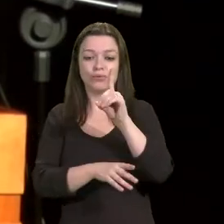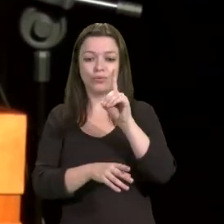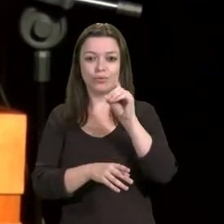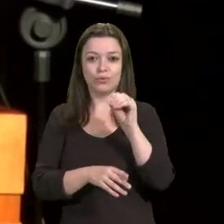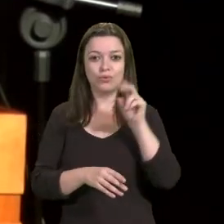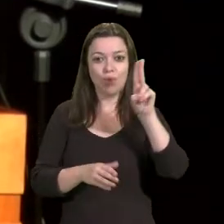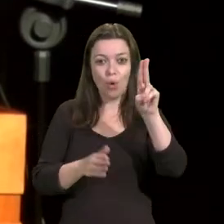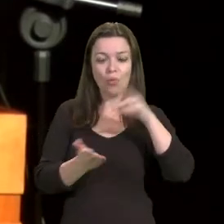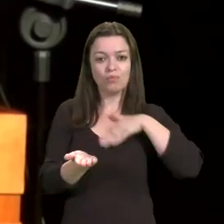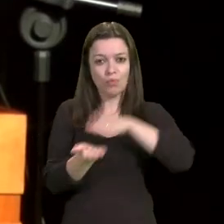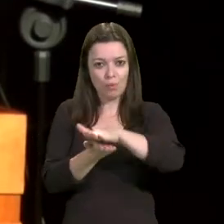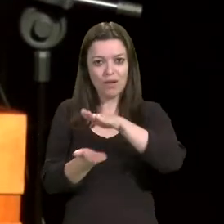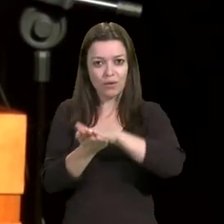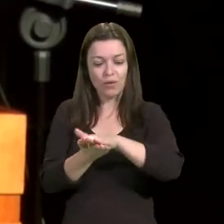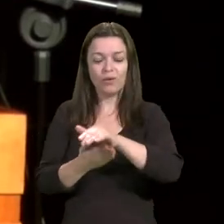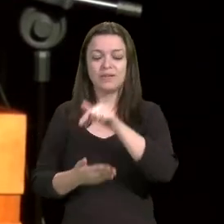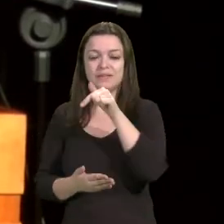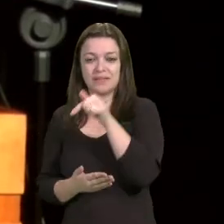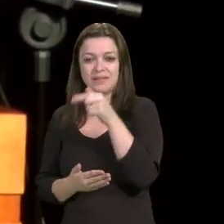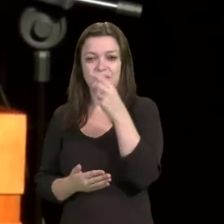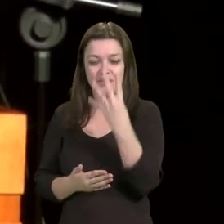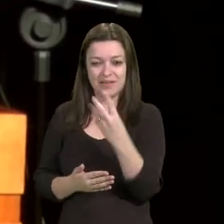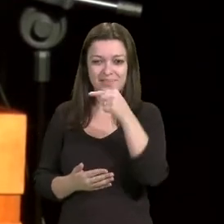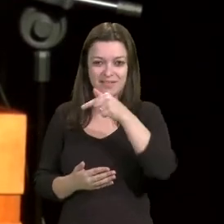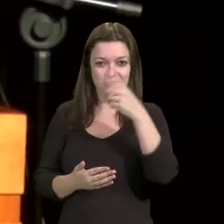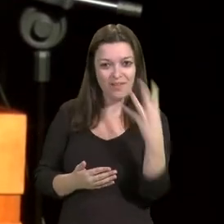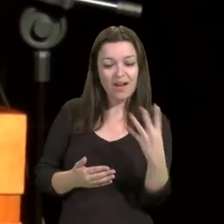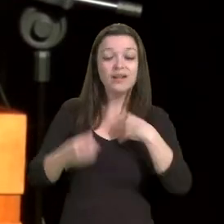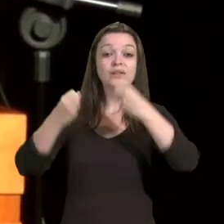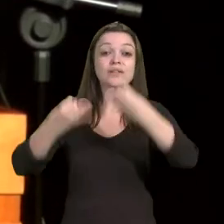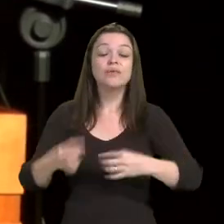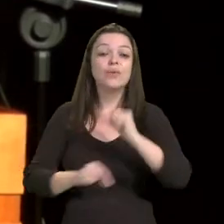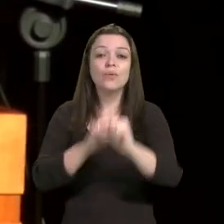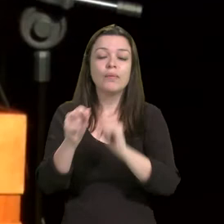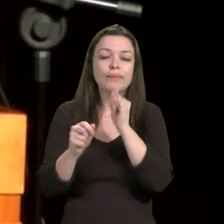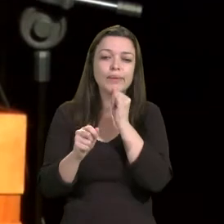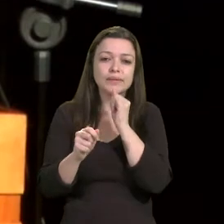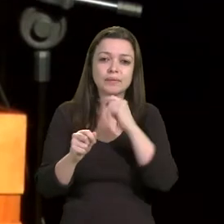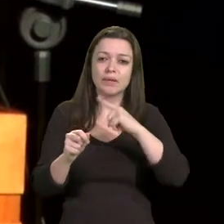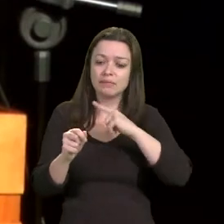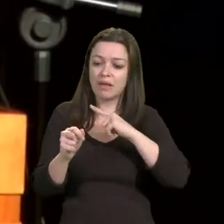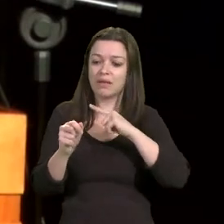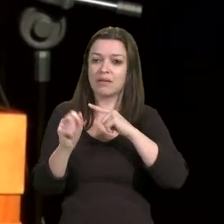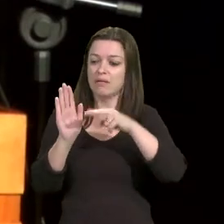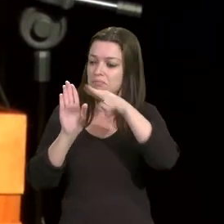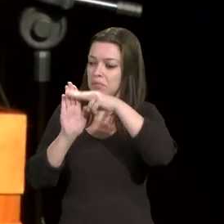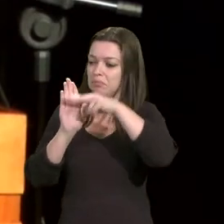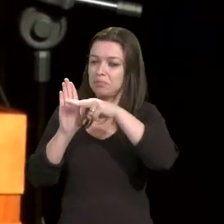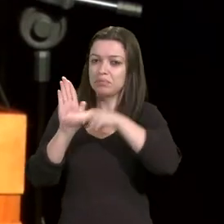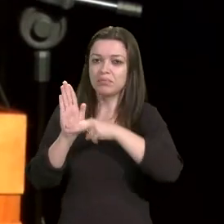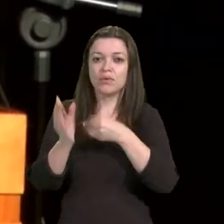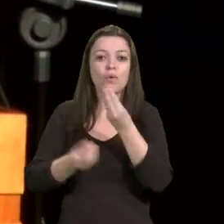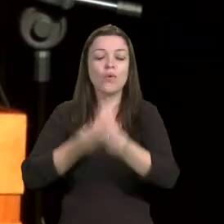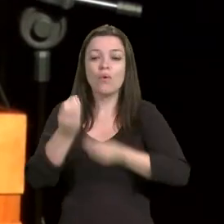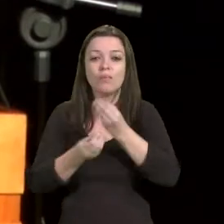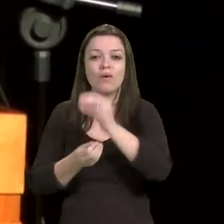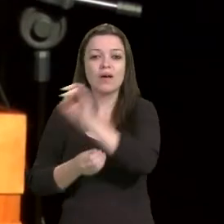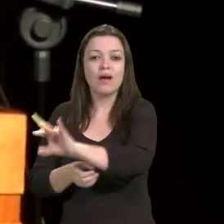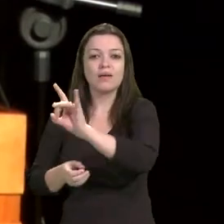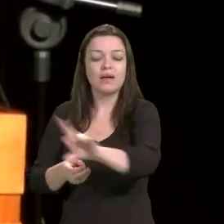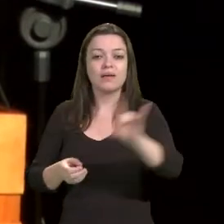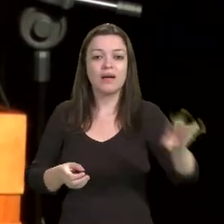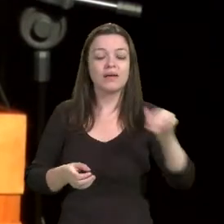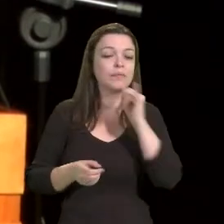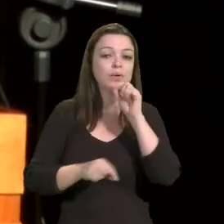9794, o qual dispõe sobre os atos de nomeação e designação para cargos em